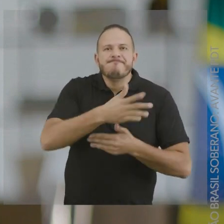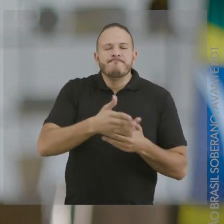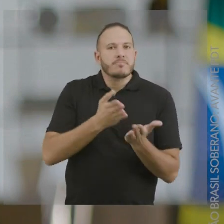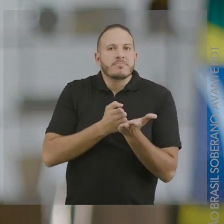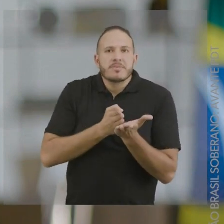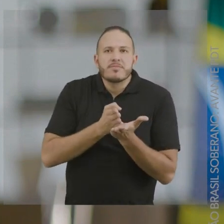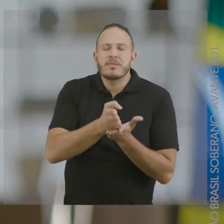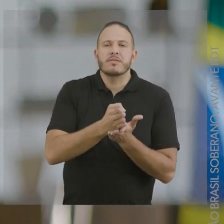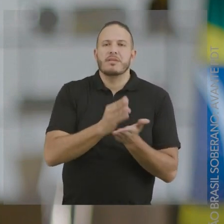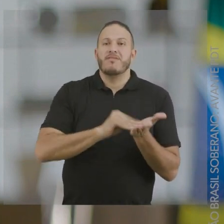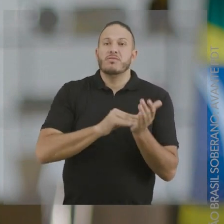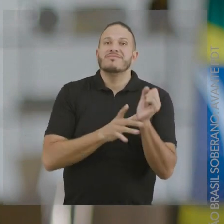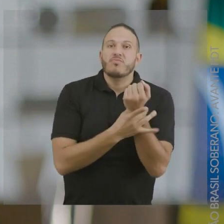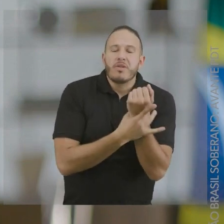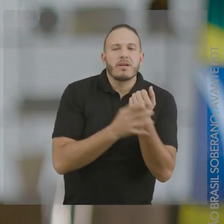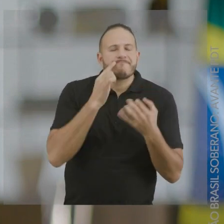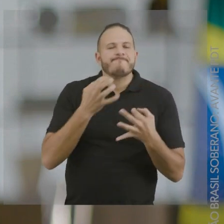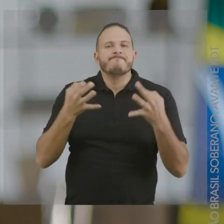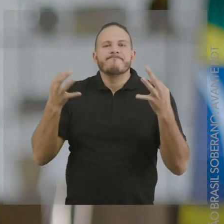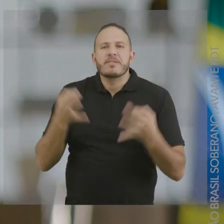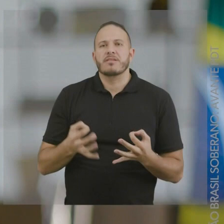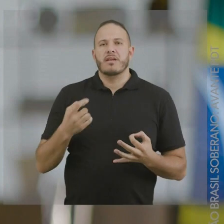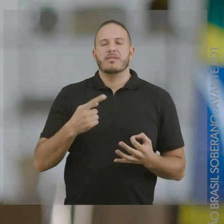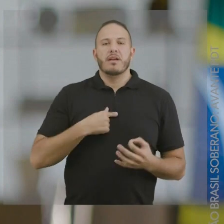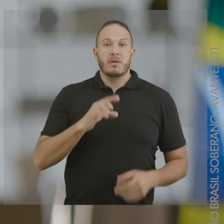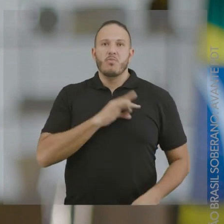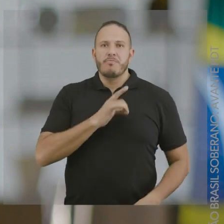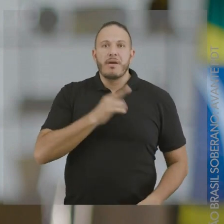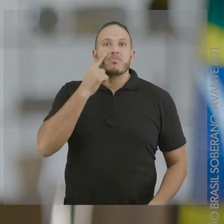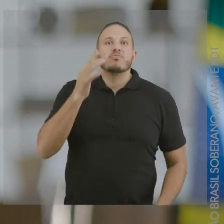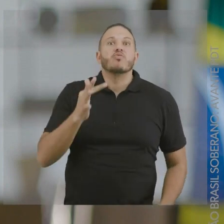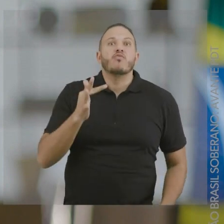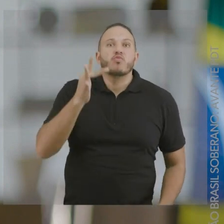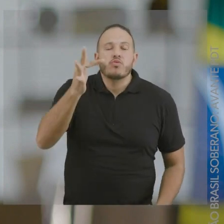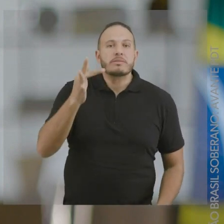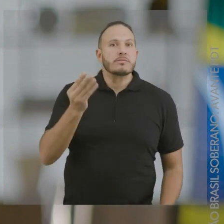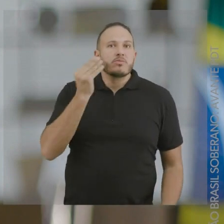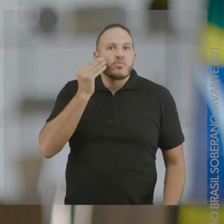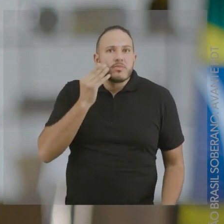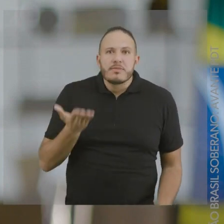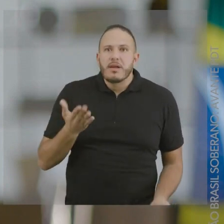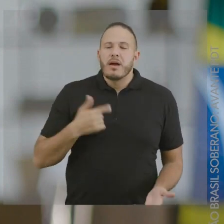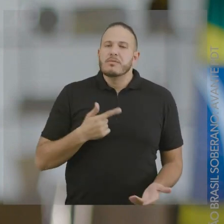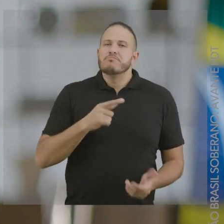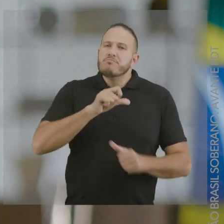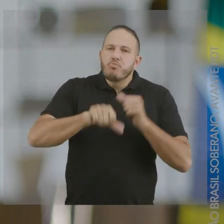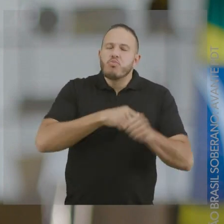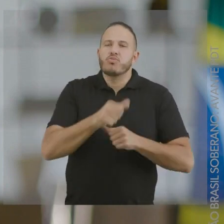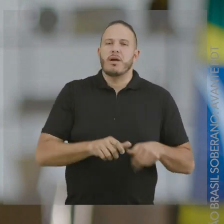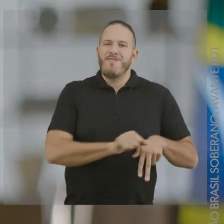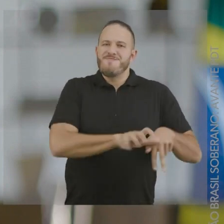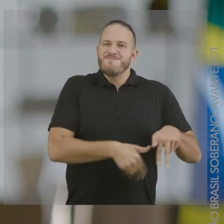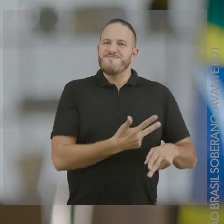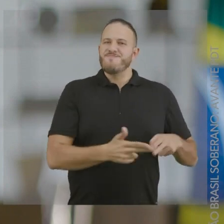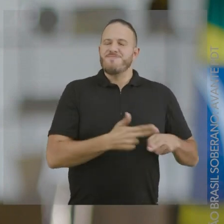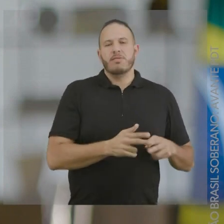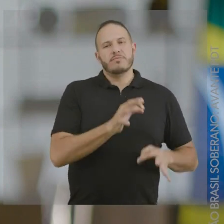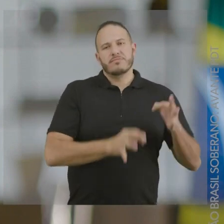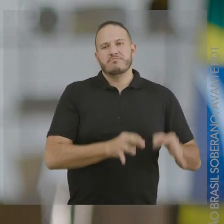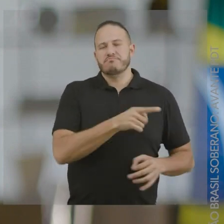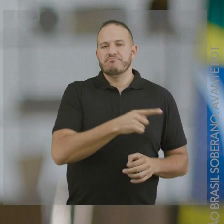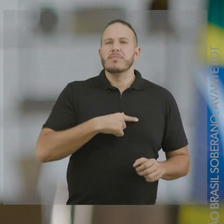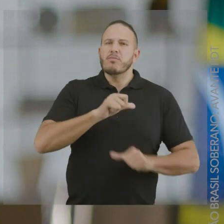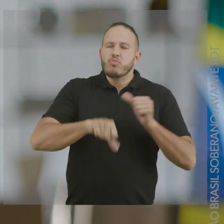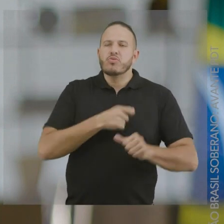estabilidade, a insegurança por certeza, o medo do amanhã por oportunidade, mudar a impunidade por justiça,